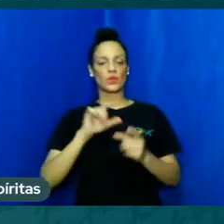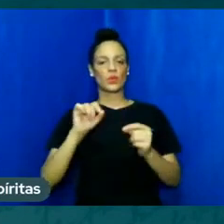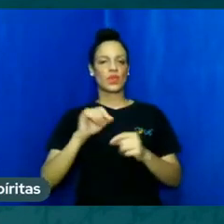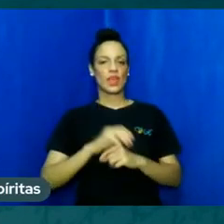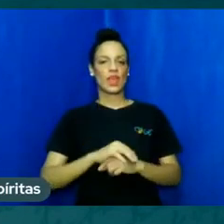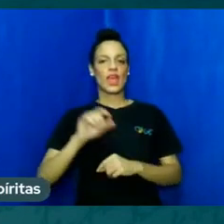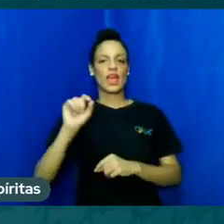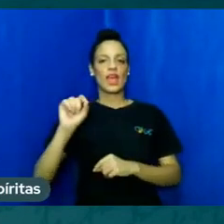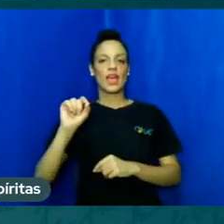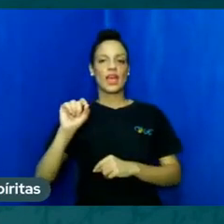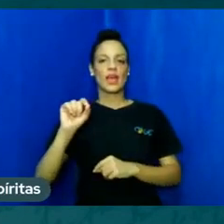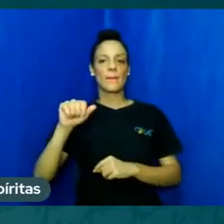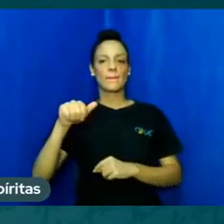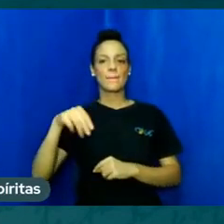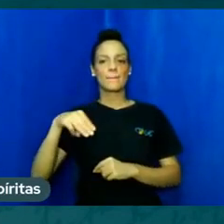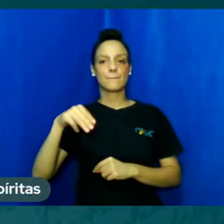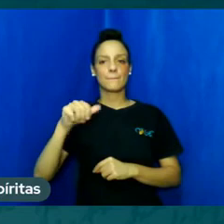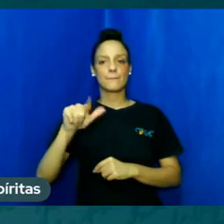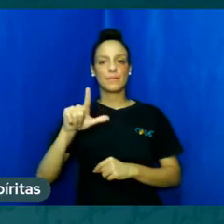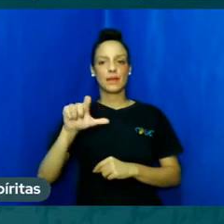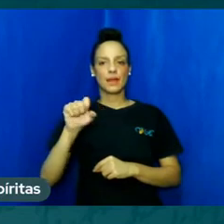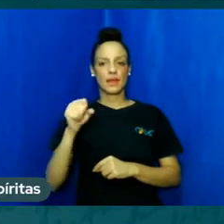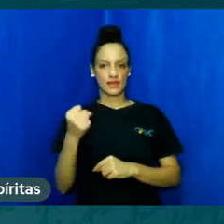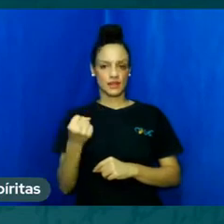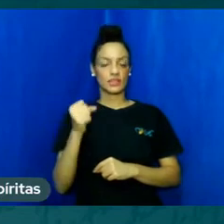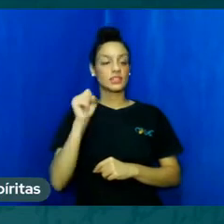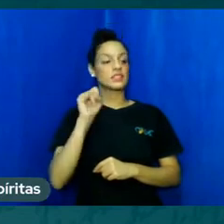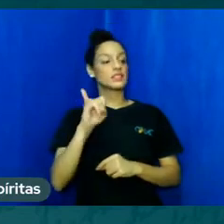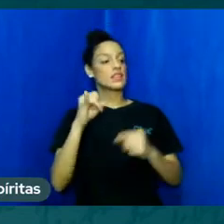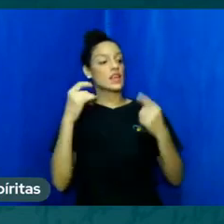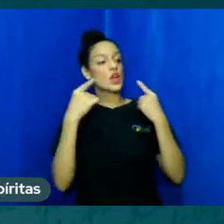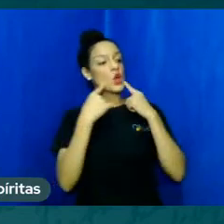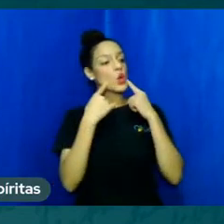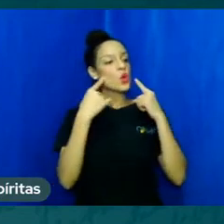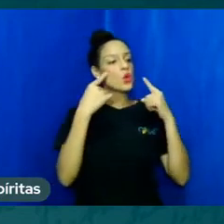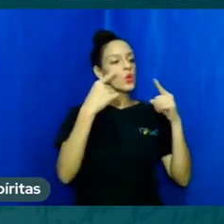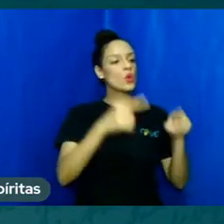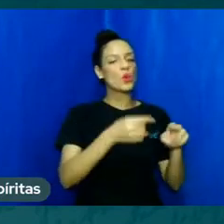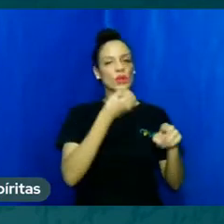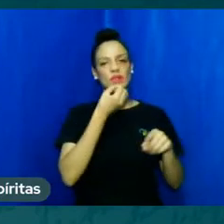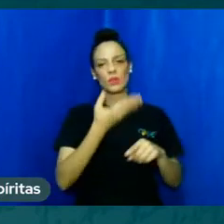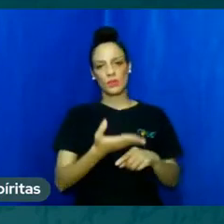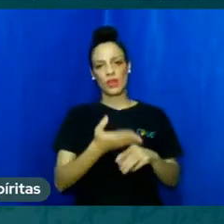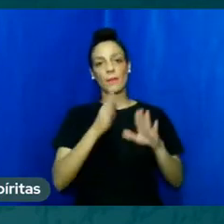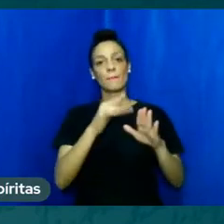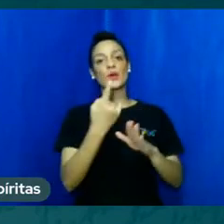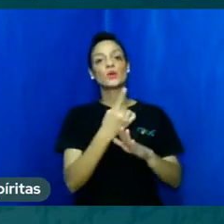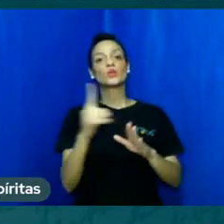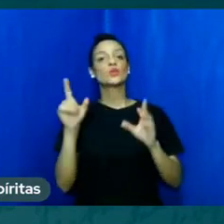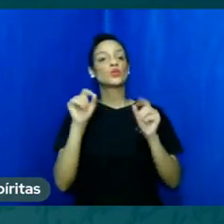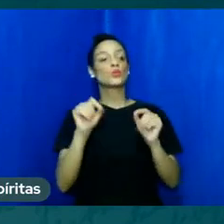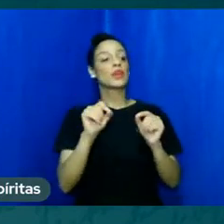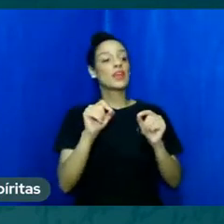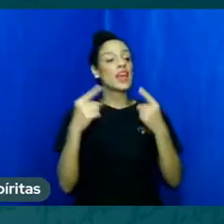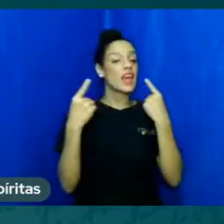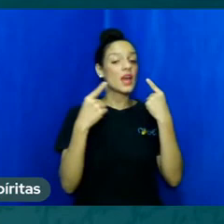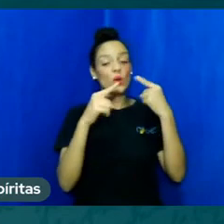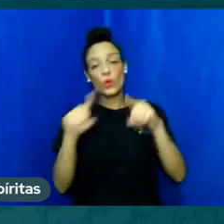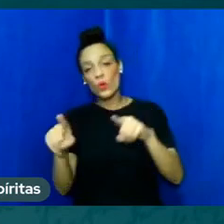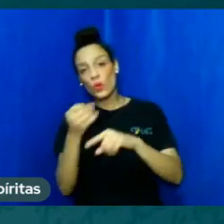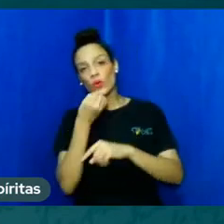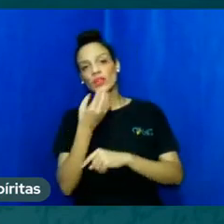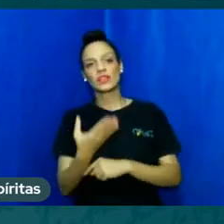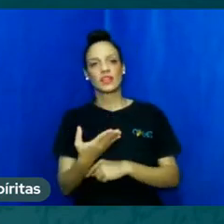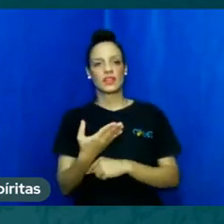males do opositor ao bem mas o último é o mal do opositor ao bom ou seja o mal que eu